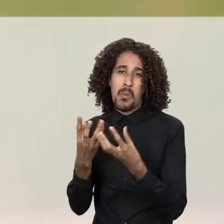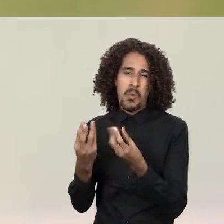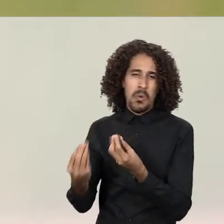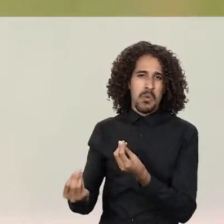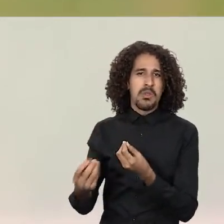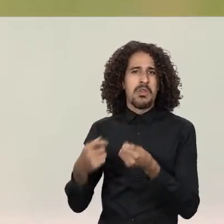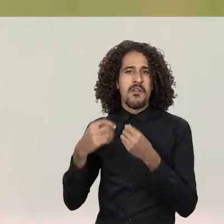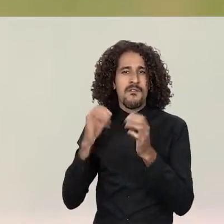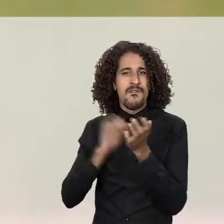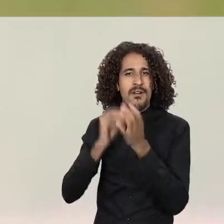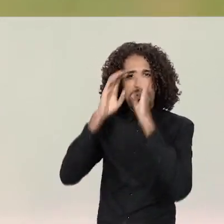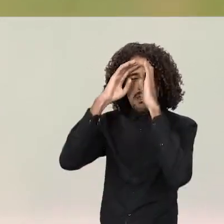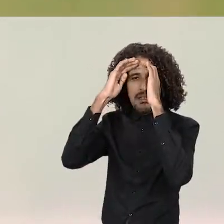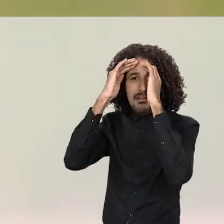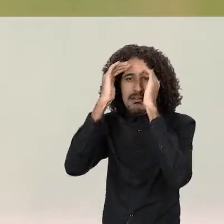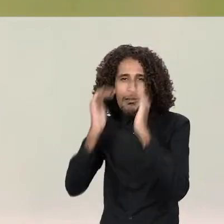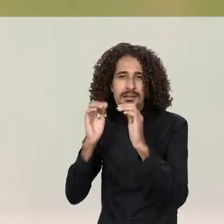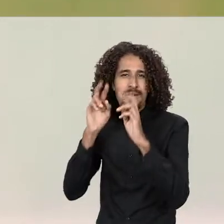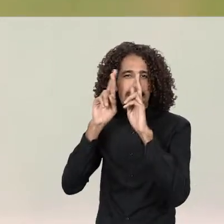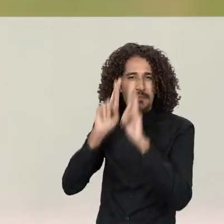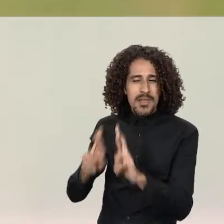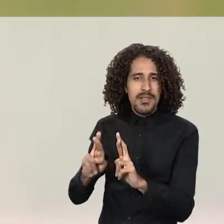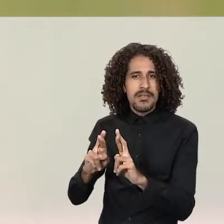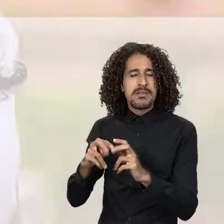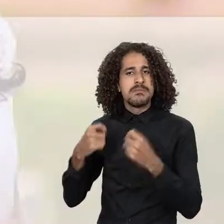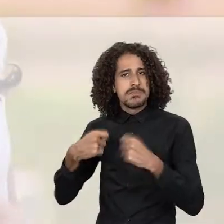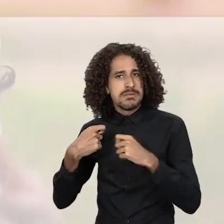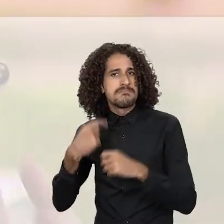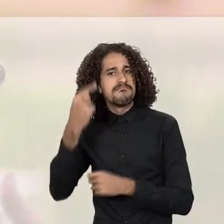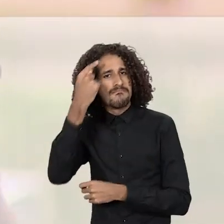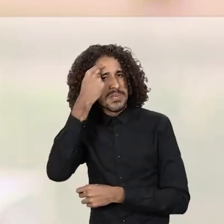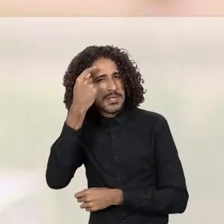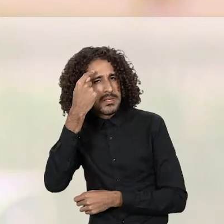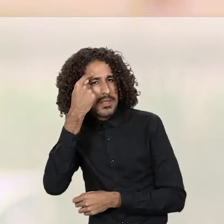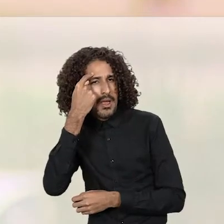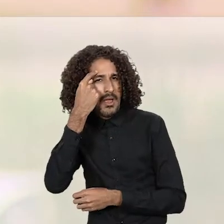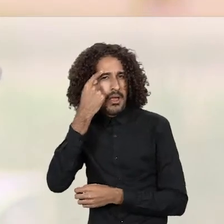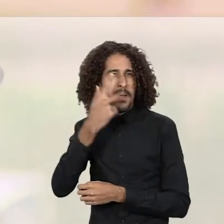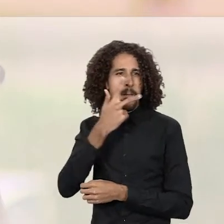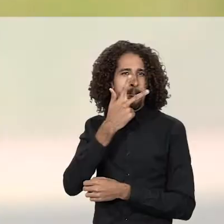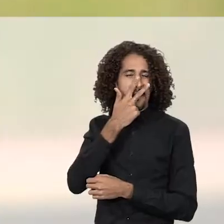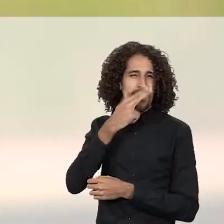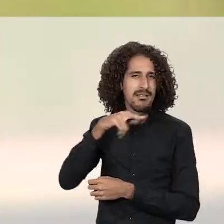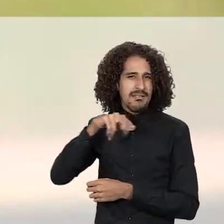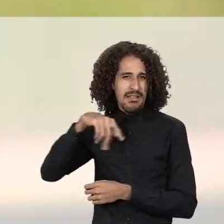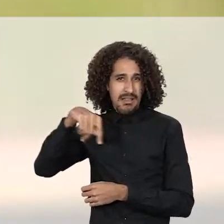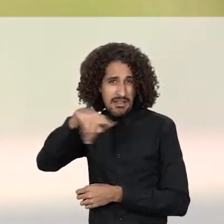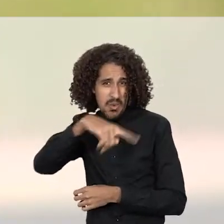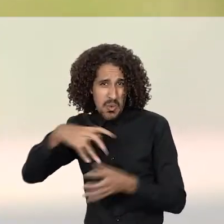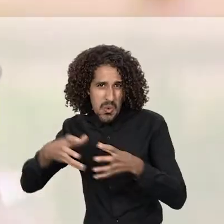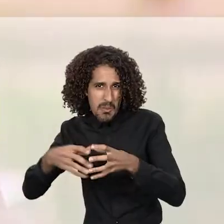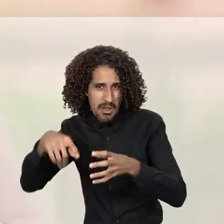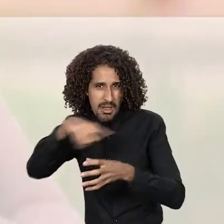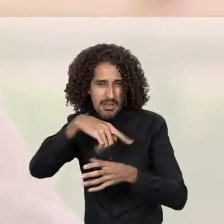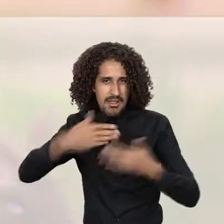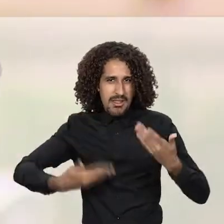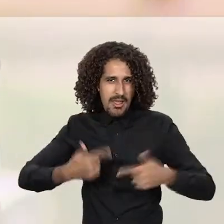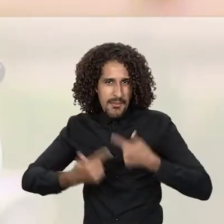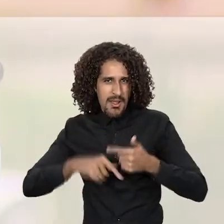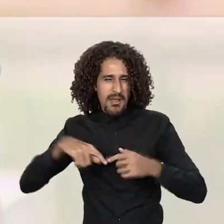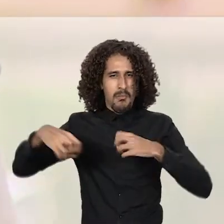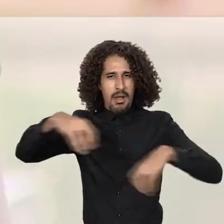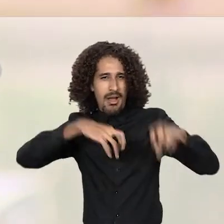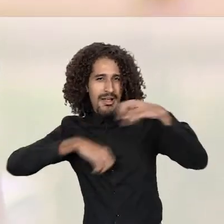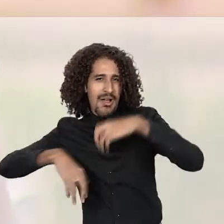incisiva, de que eu faltei com respeito. O a gente pensar que aquilo ali não é a balada, não é o